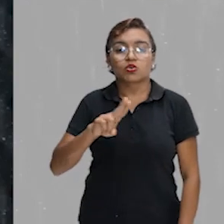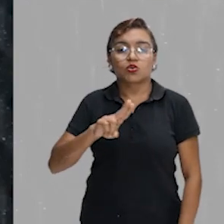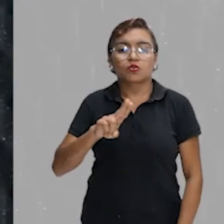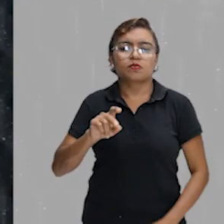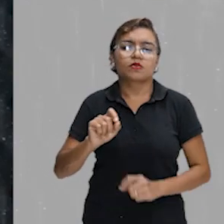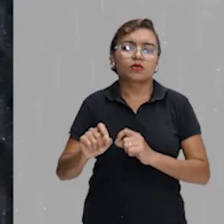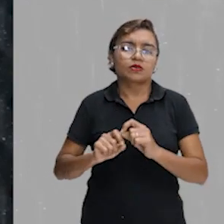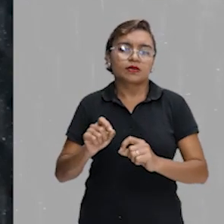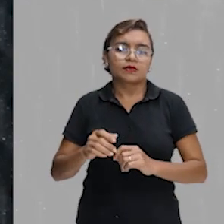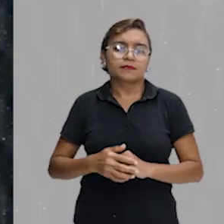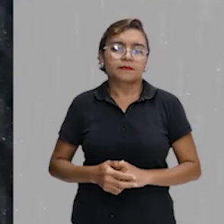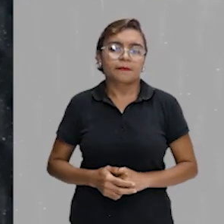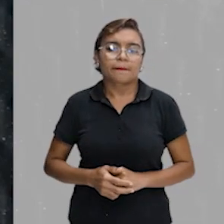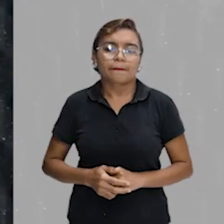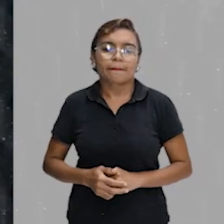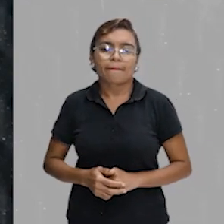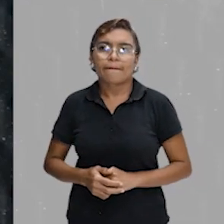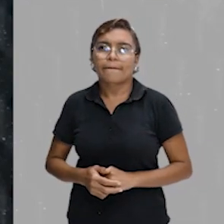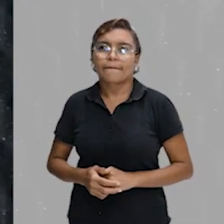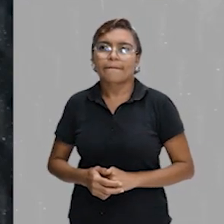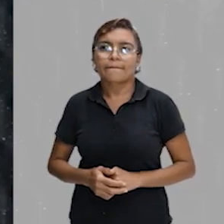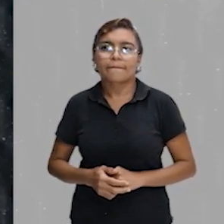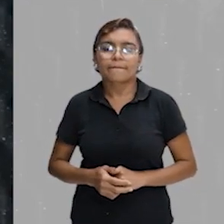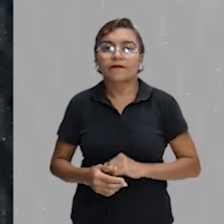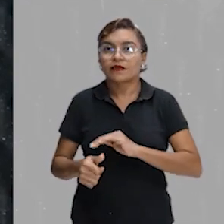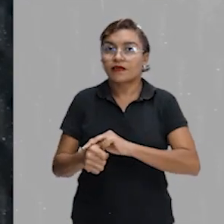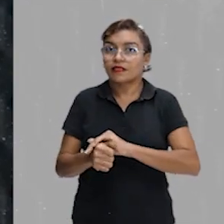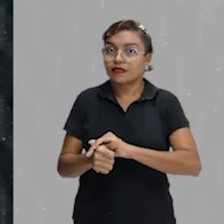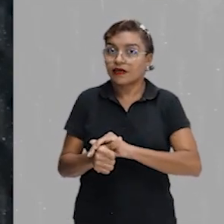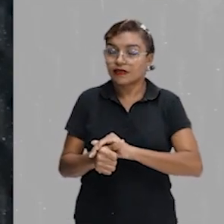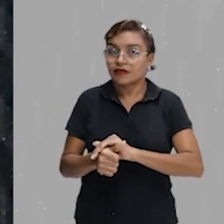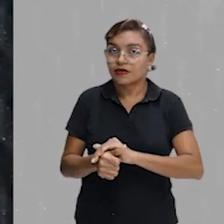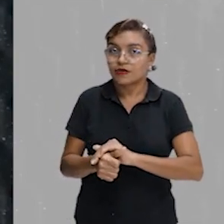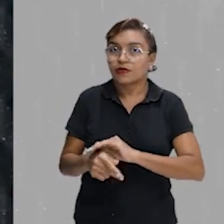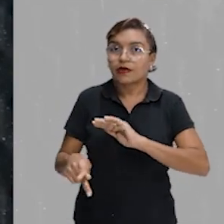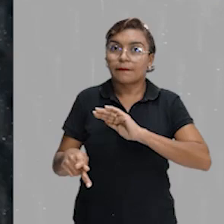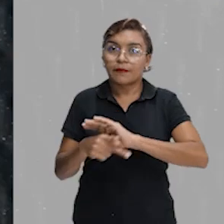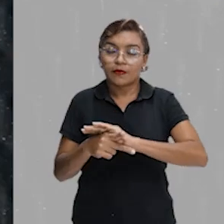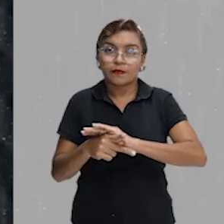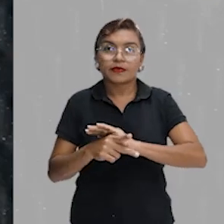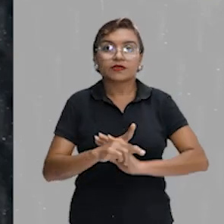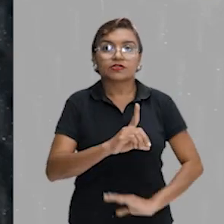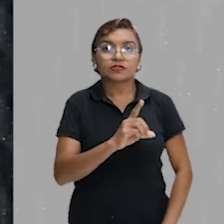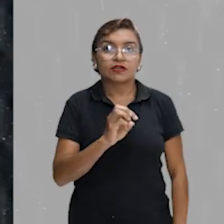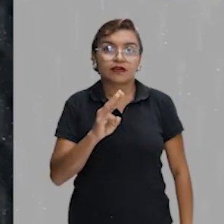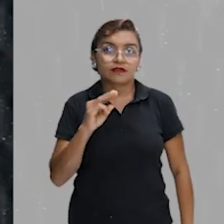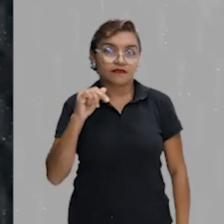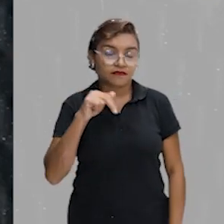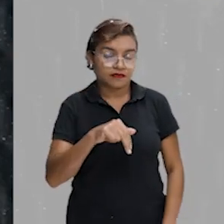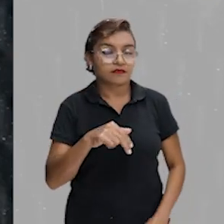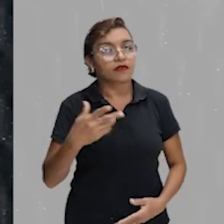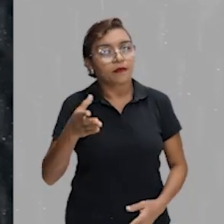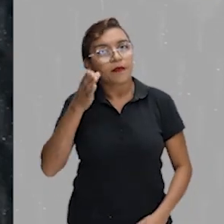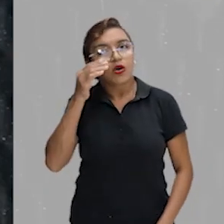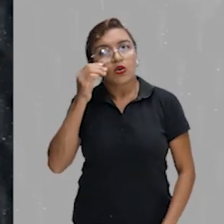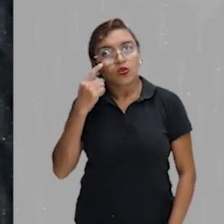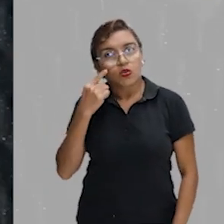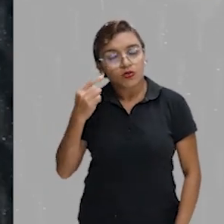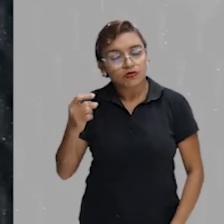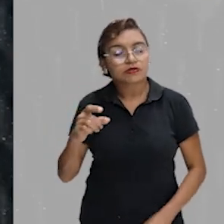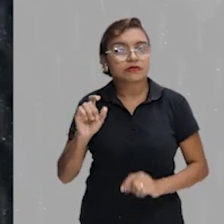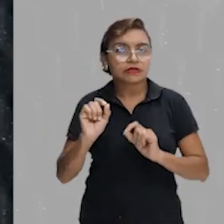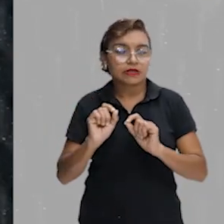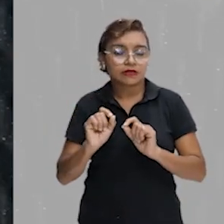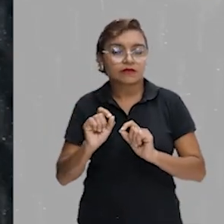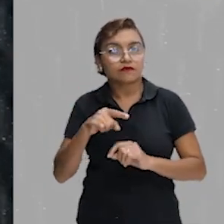tartaruga de estimação de Darwin. Então, foi uma curiosidade que a gente trouxe das Ilhas